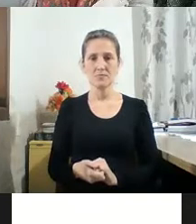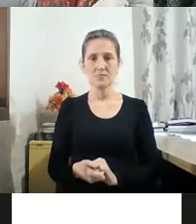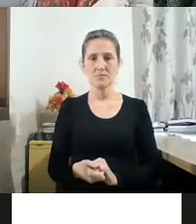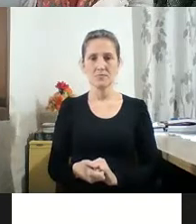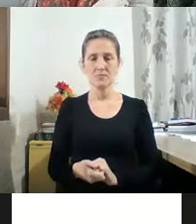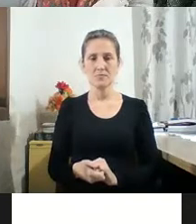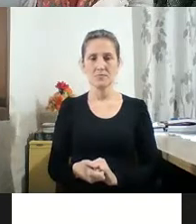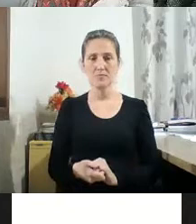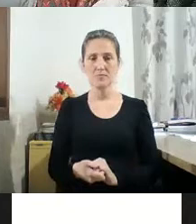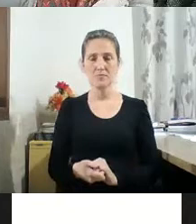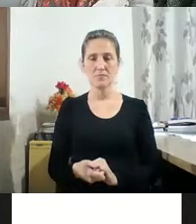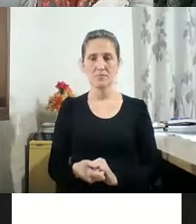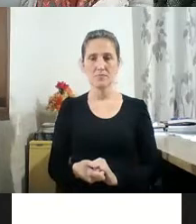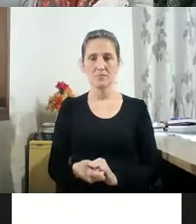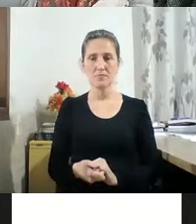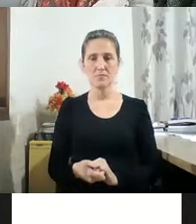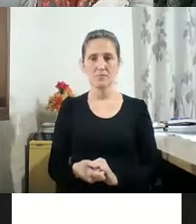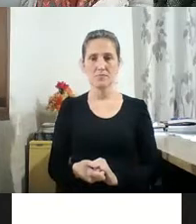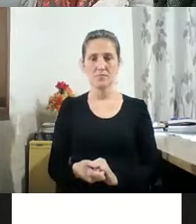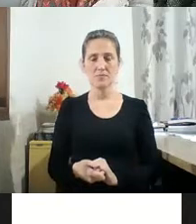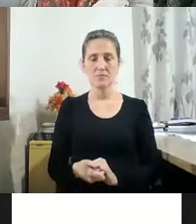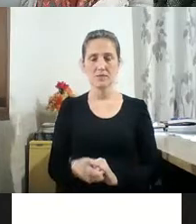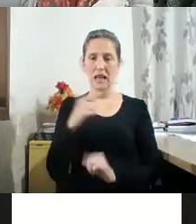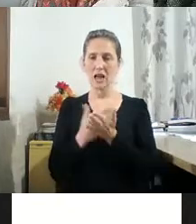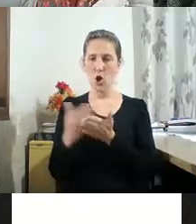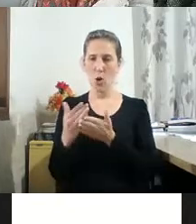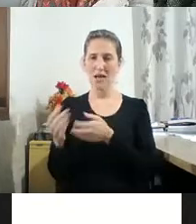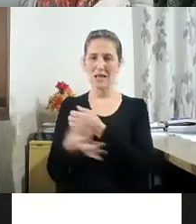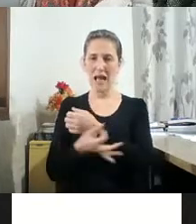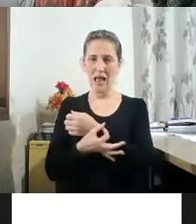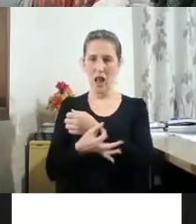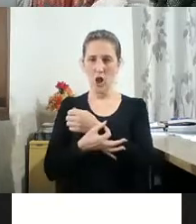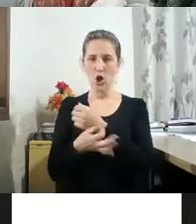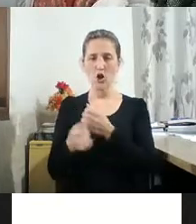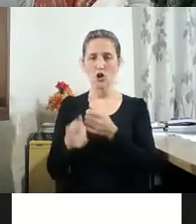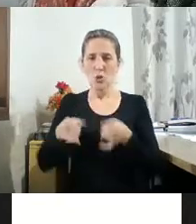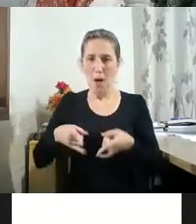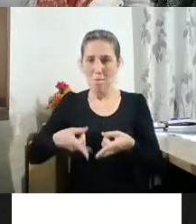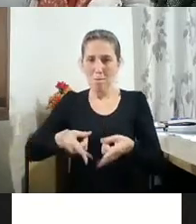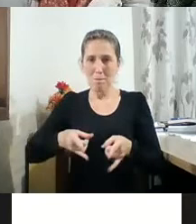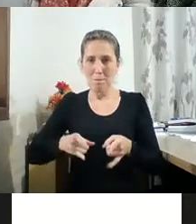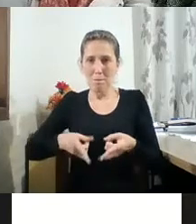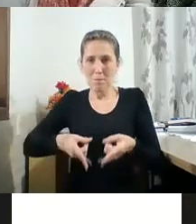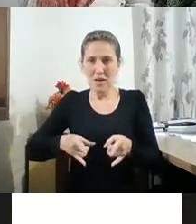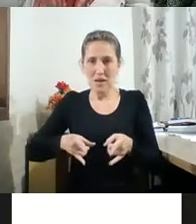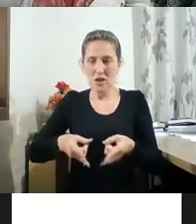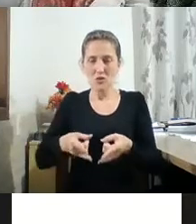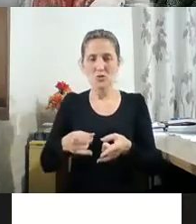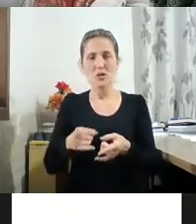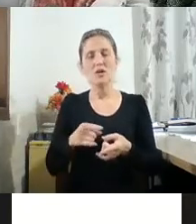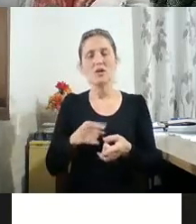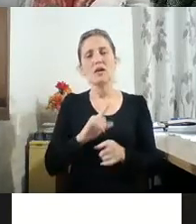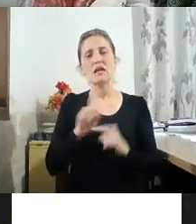E como ele encerra, começa com o relógio, aqui a gente destacou só algumas imagens, mas começa com um relógio nítido.